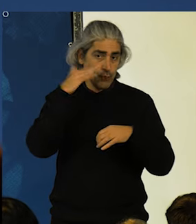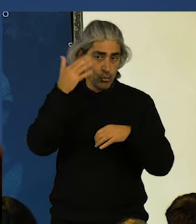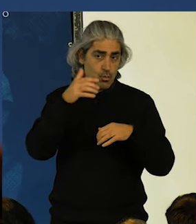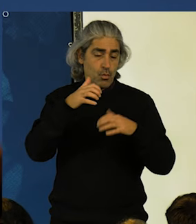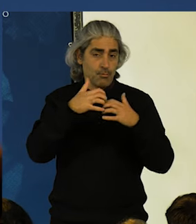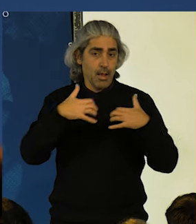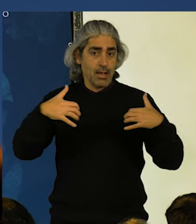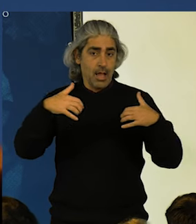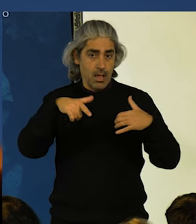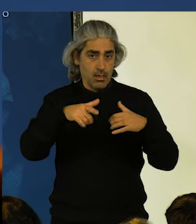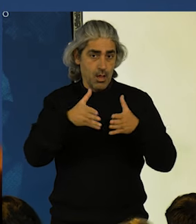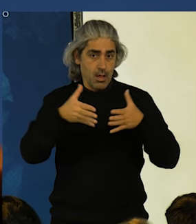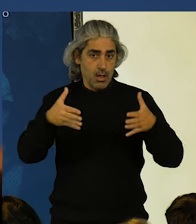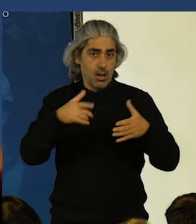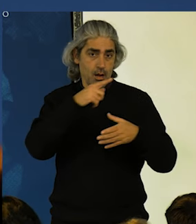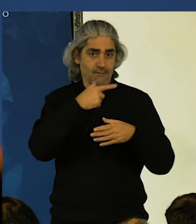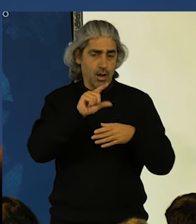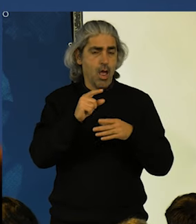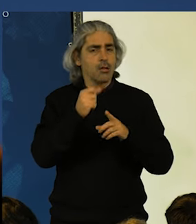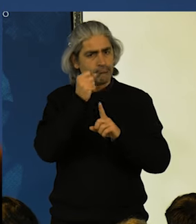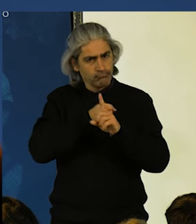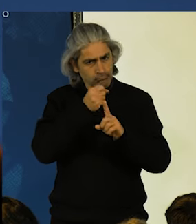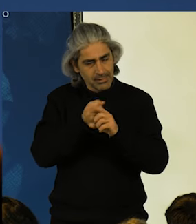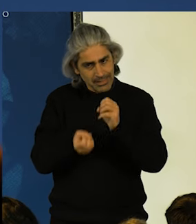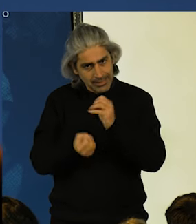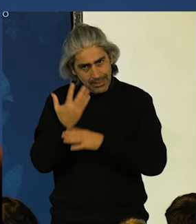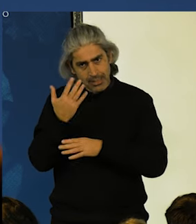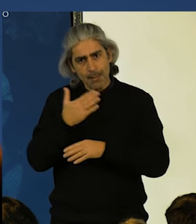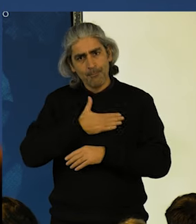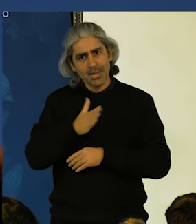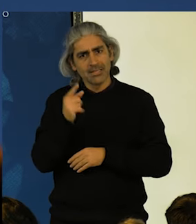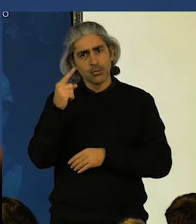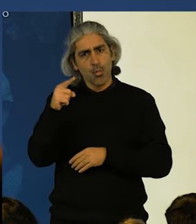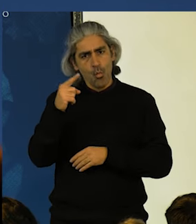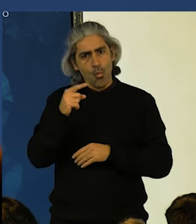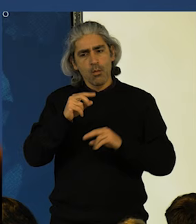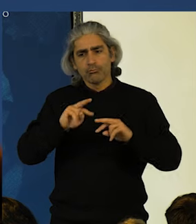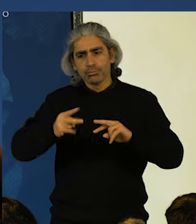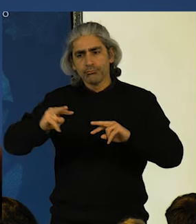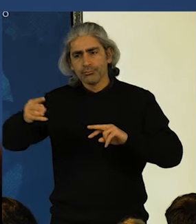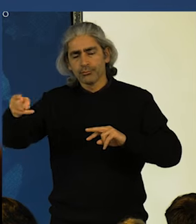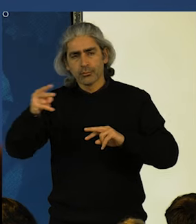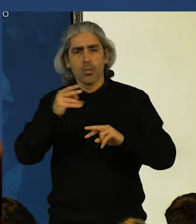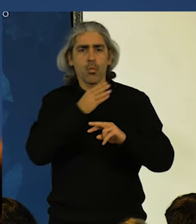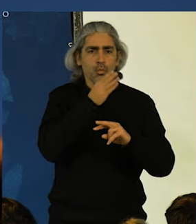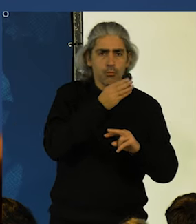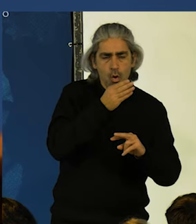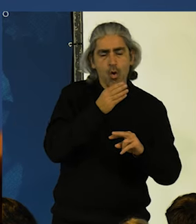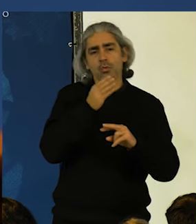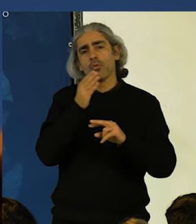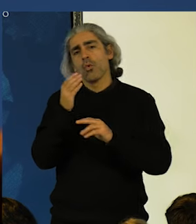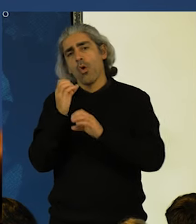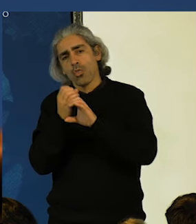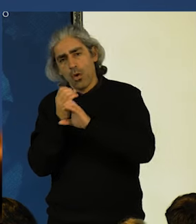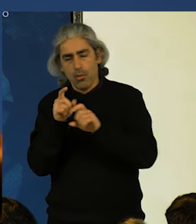bancada parlamentar alargada, vão bater-se pela criação de um passo único intermodal, rodoviário e ferroviário. Os